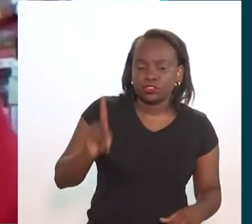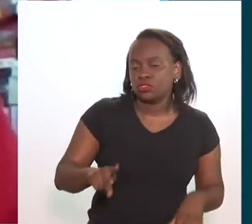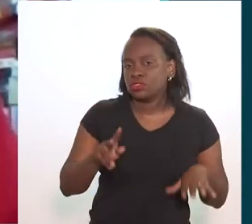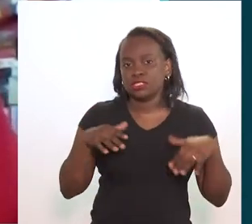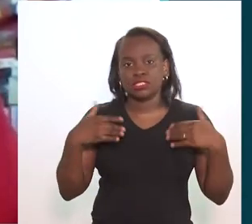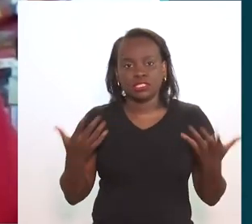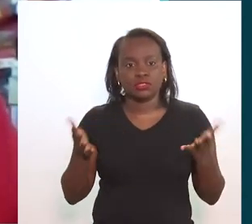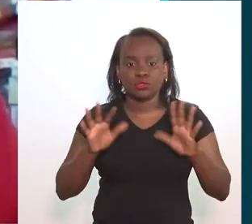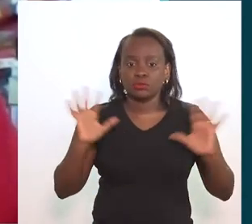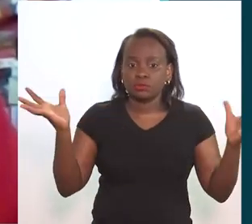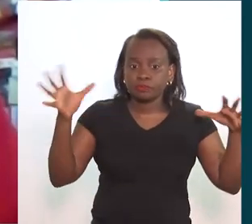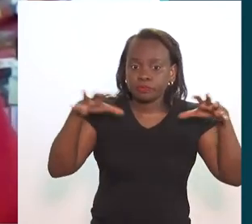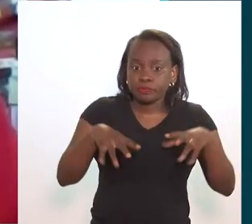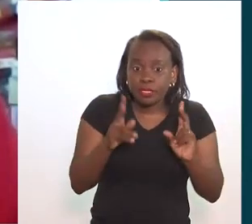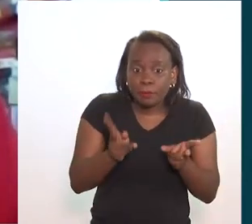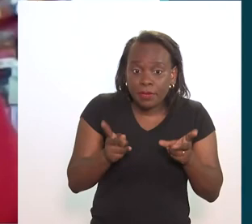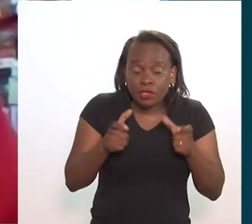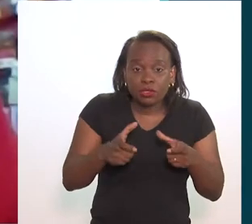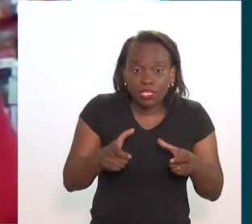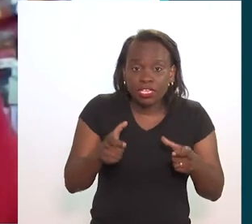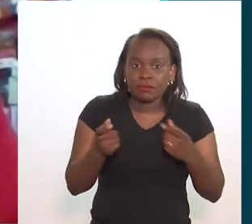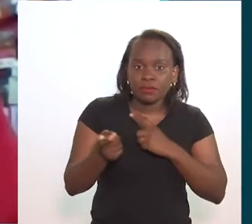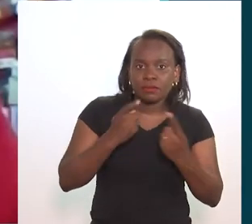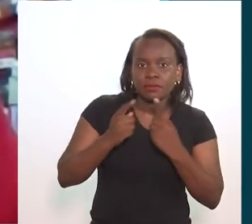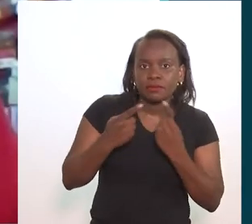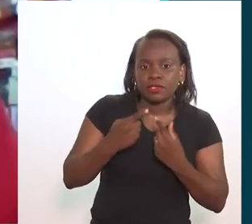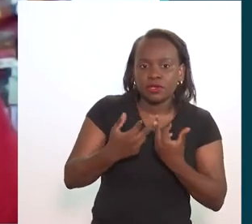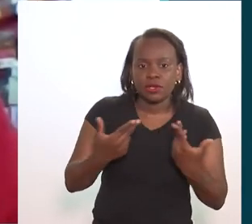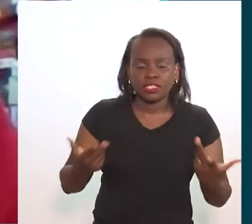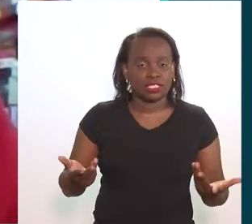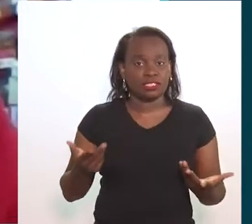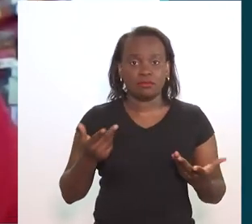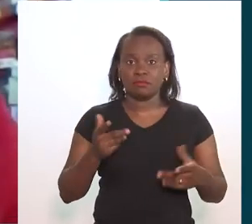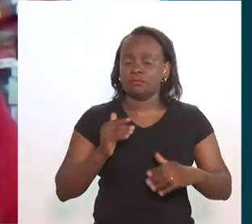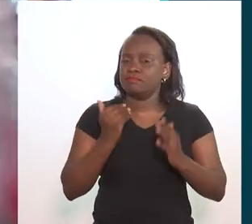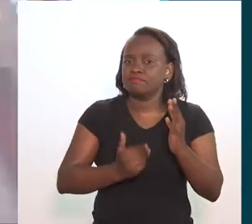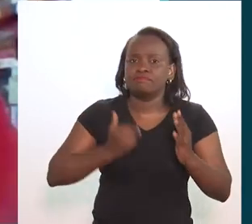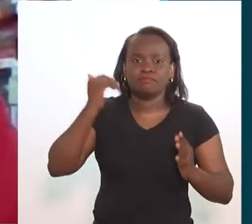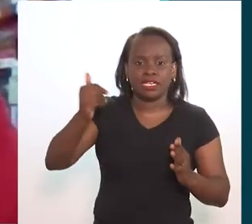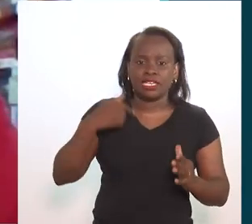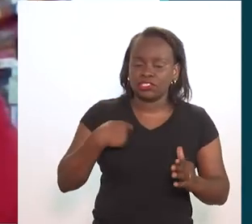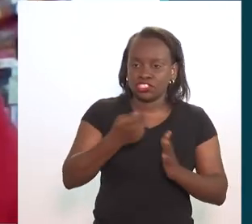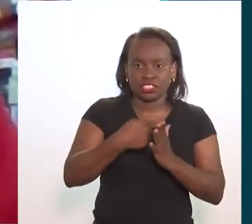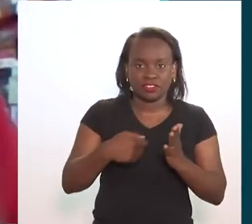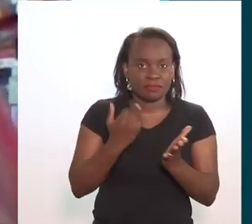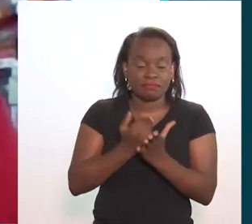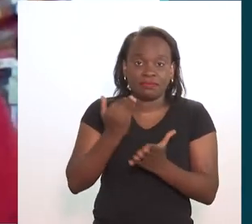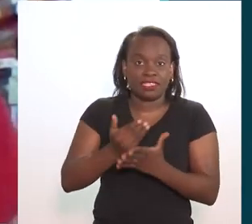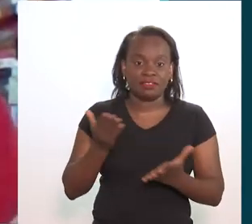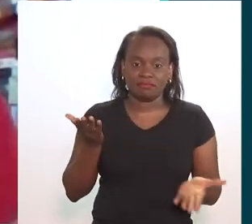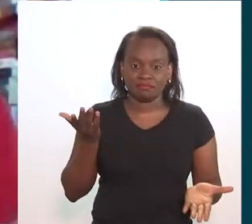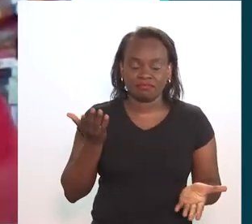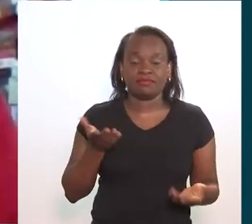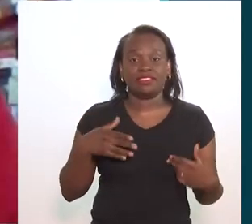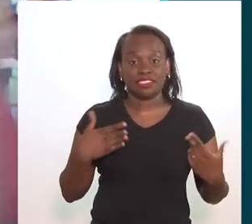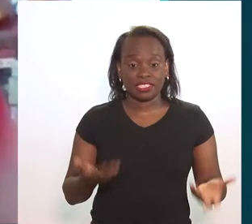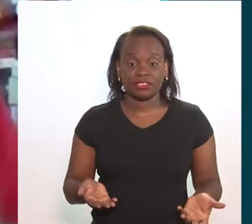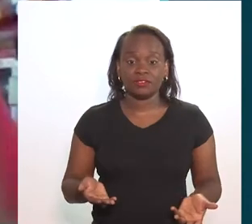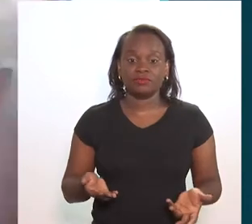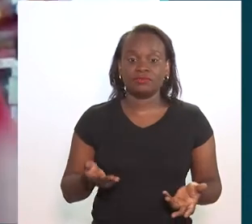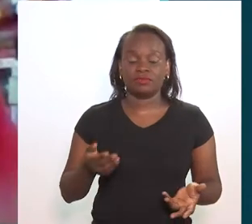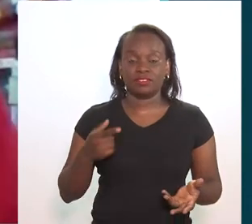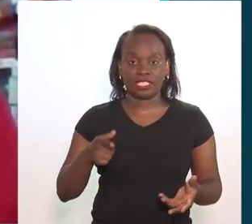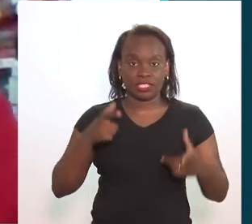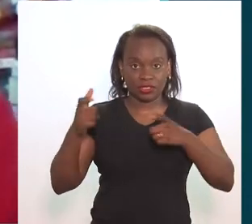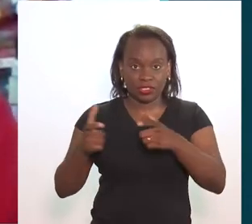avós, os alunos, as diretoras, professores, assim, no mesmo espaço, discutindo coisas que estavam para